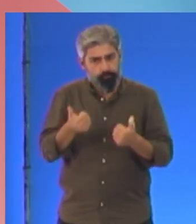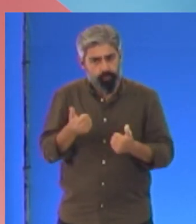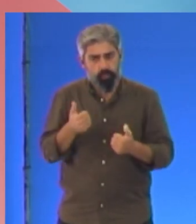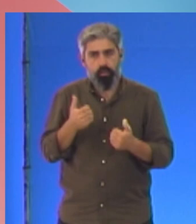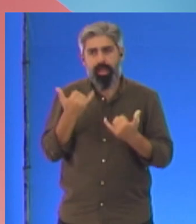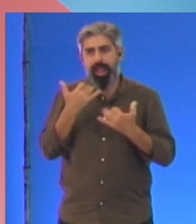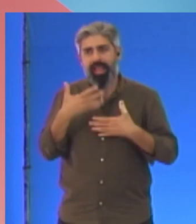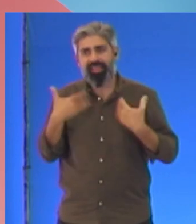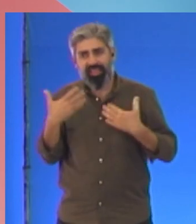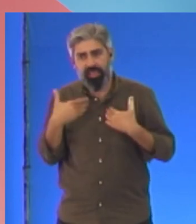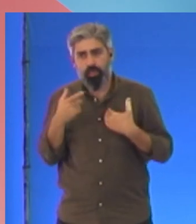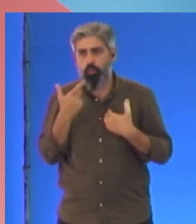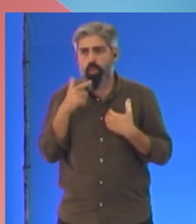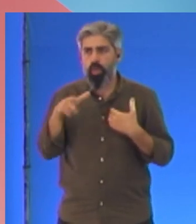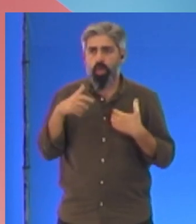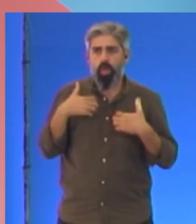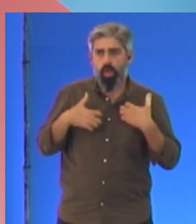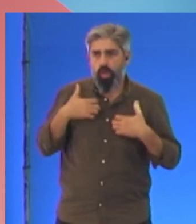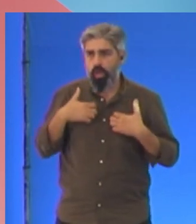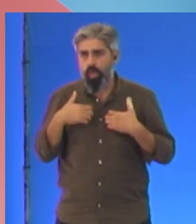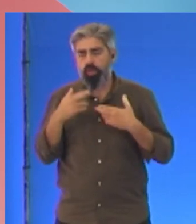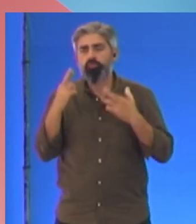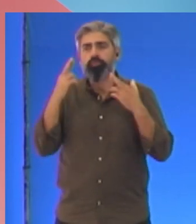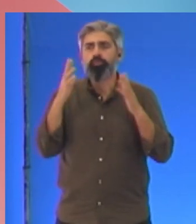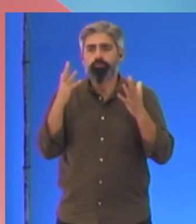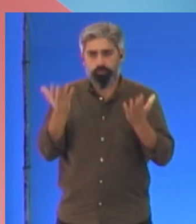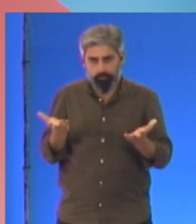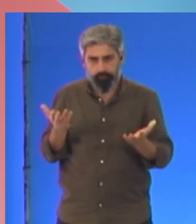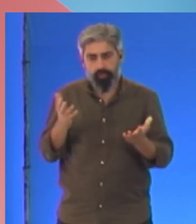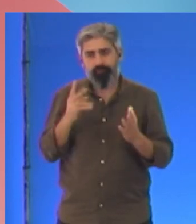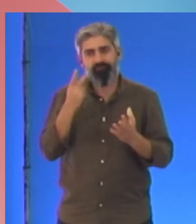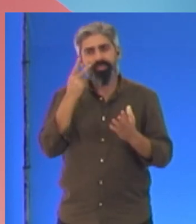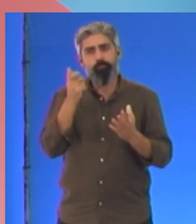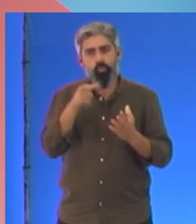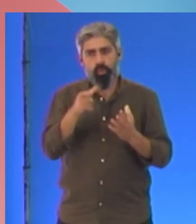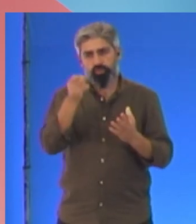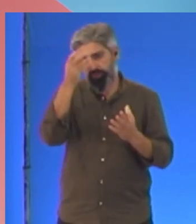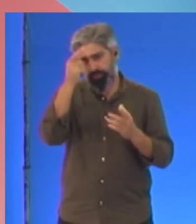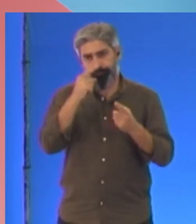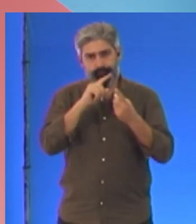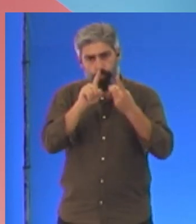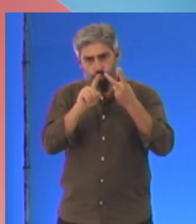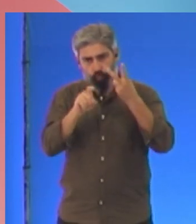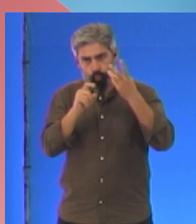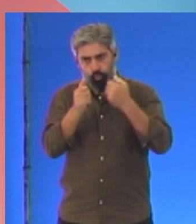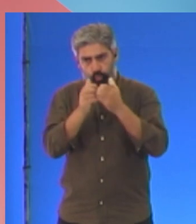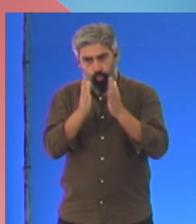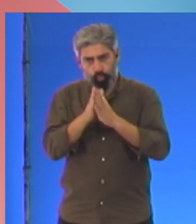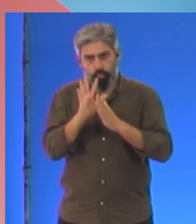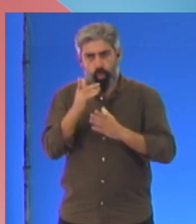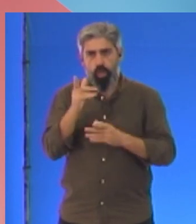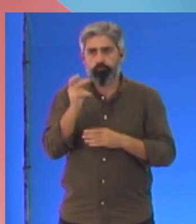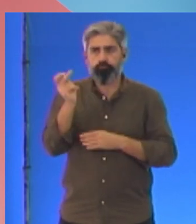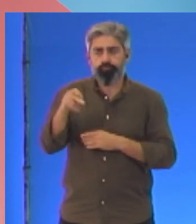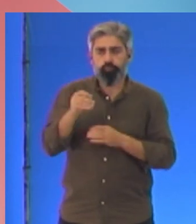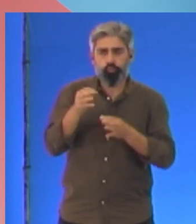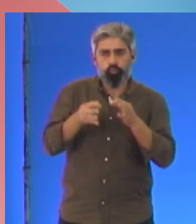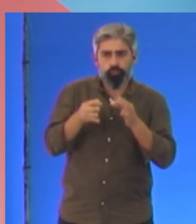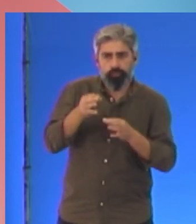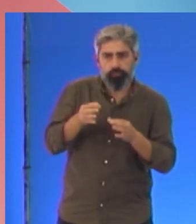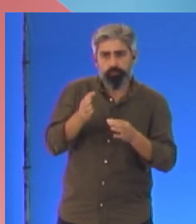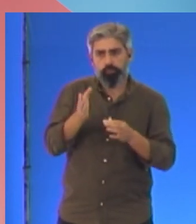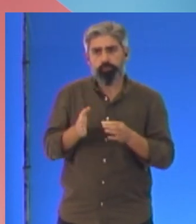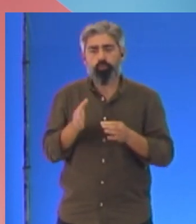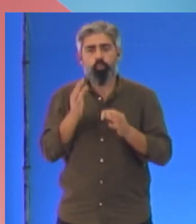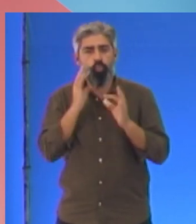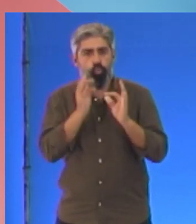a dormência e a desesperança. A vida boa é esquecermos estas perguntas todas quando tivermos a justiça, o cuidado, o